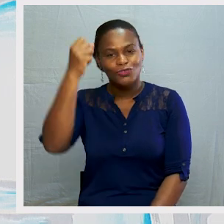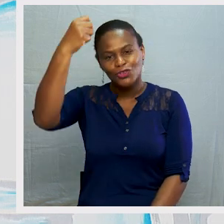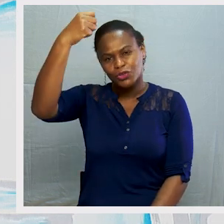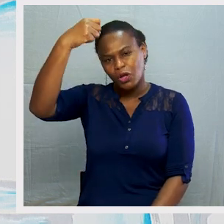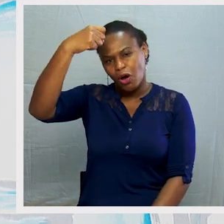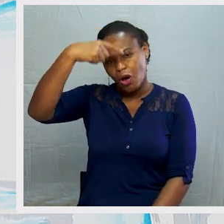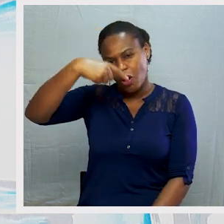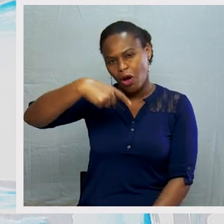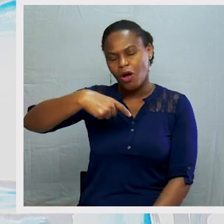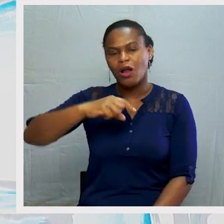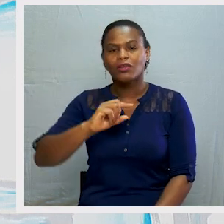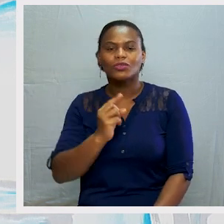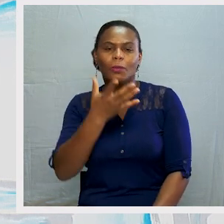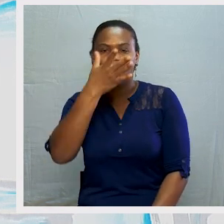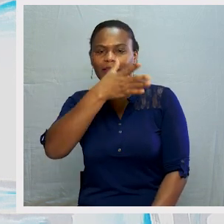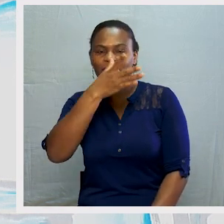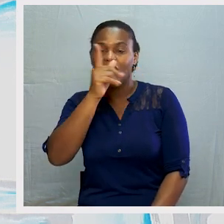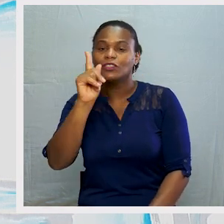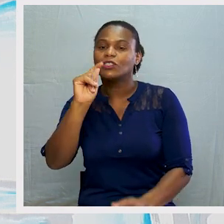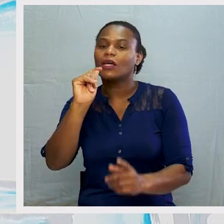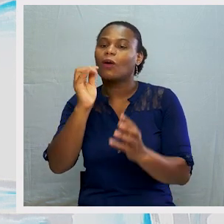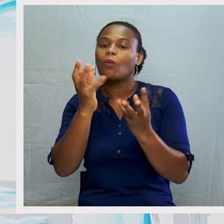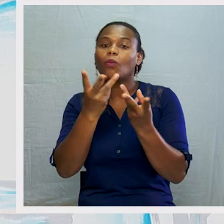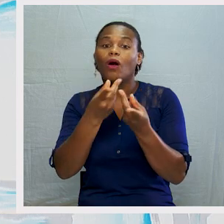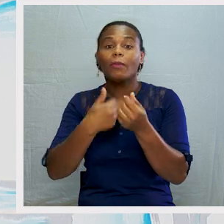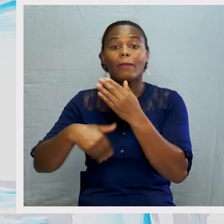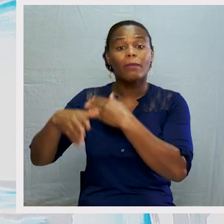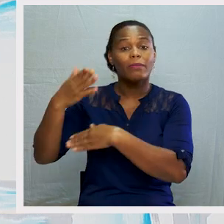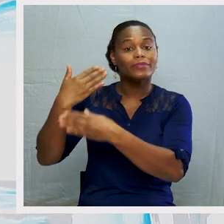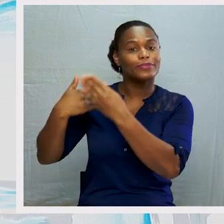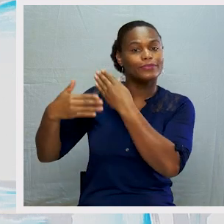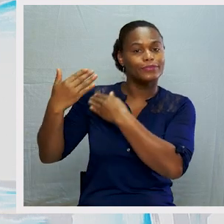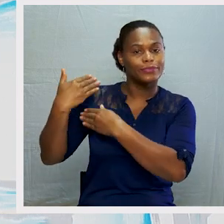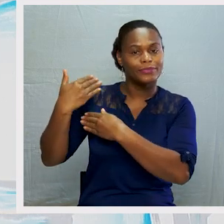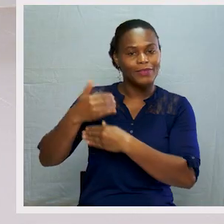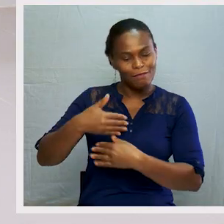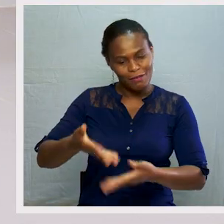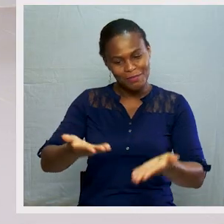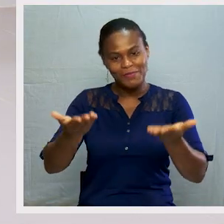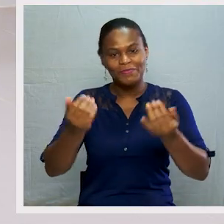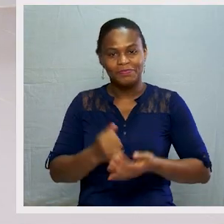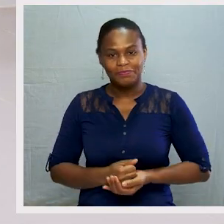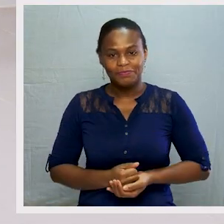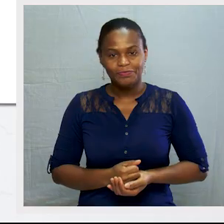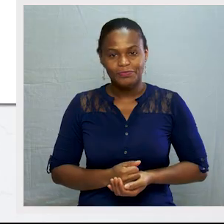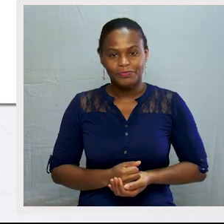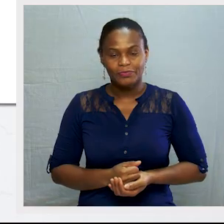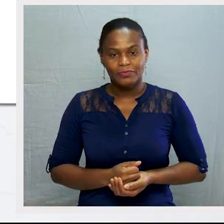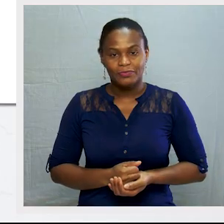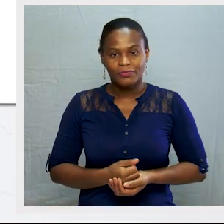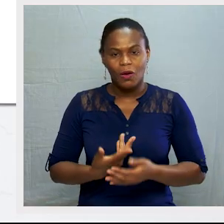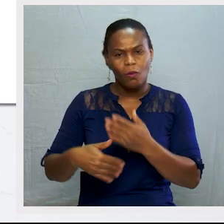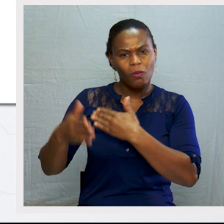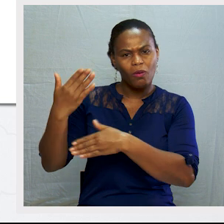sobre as atividades econômicas do passado. Vamos lá! No